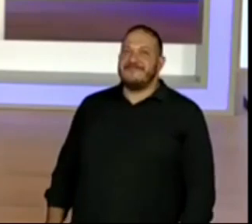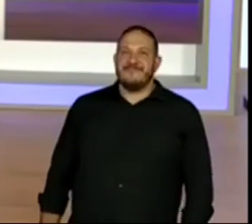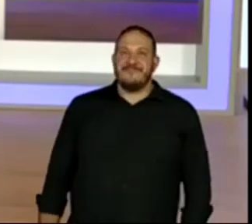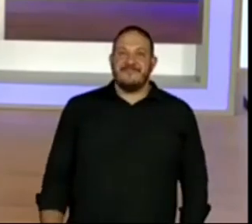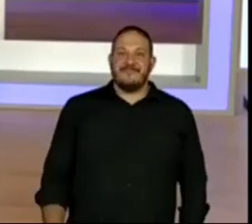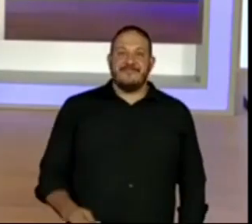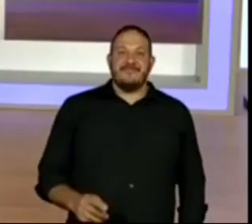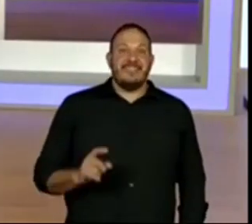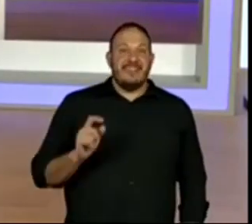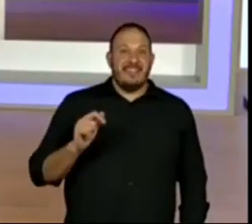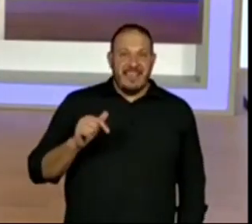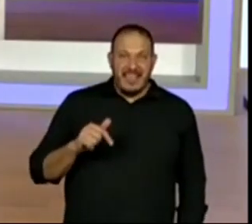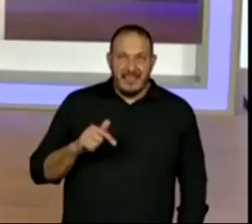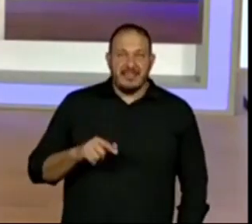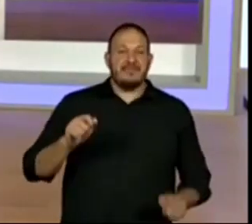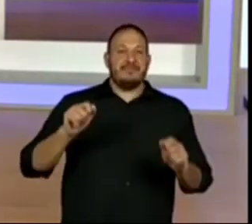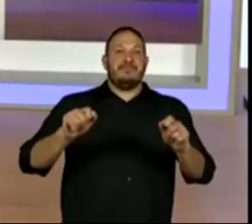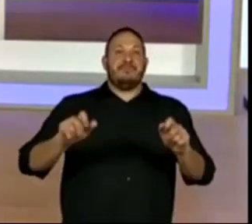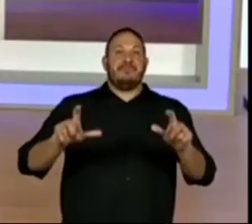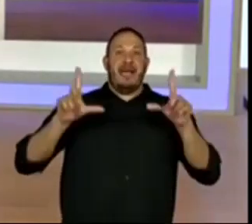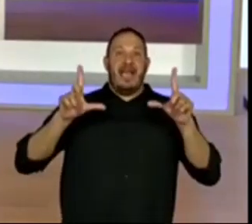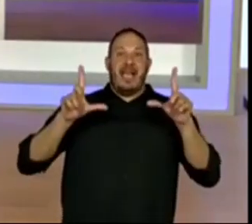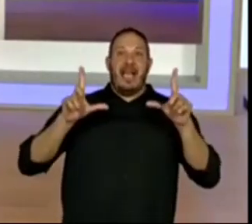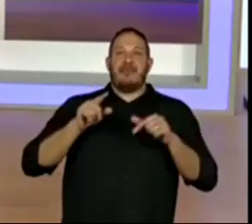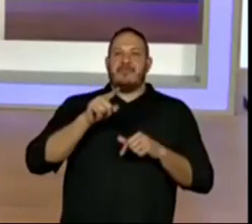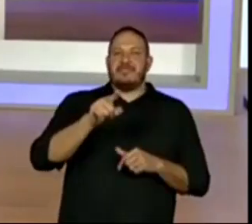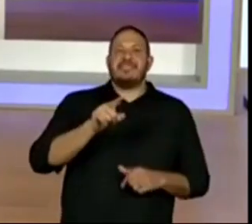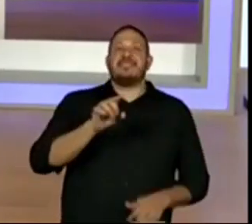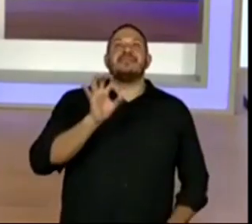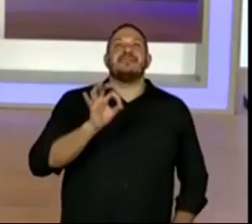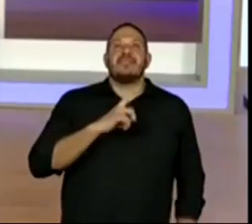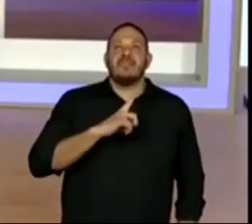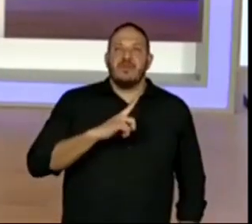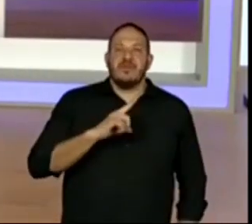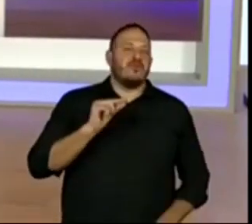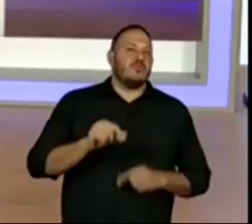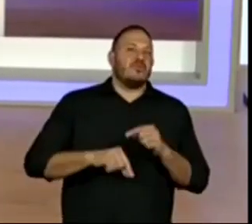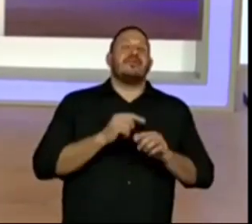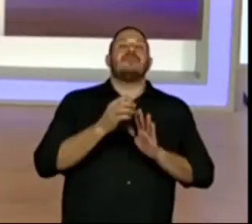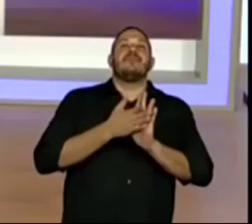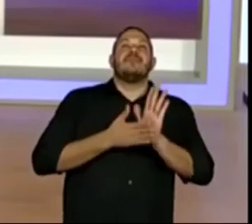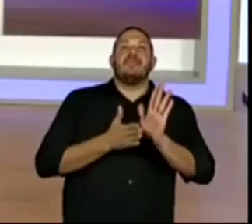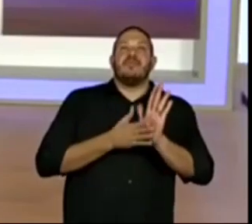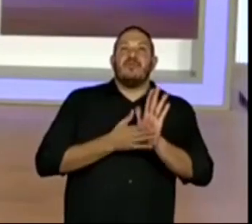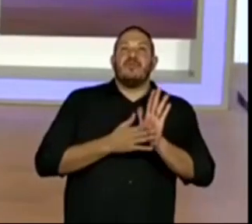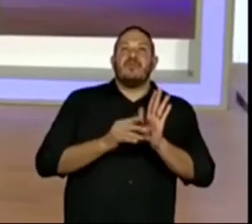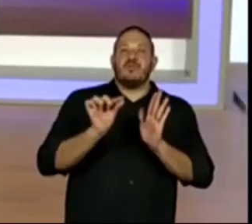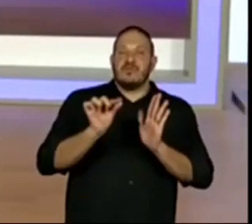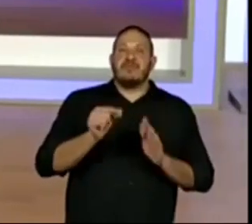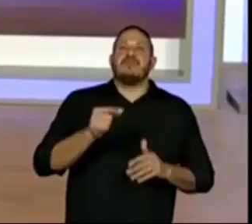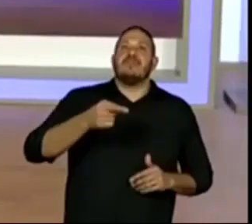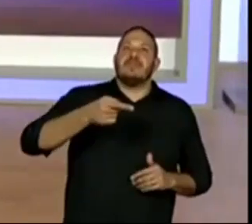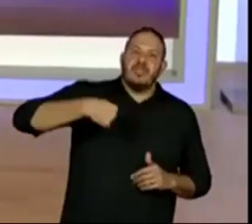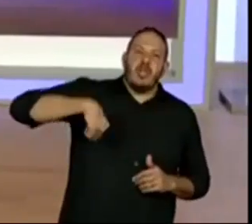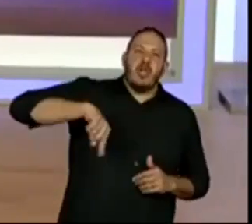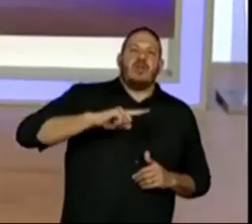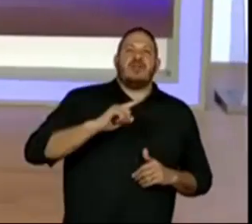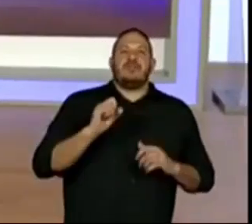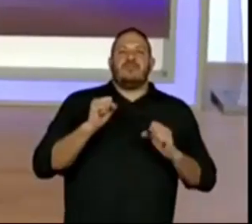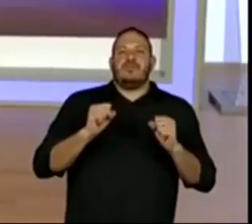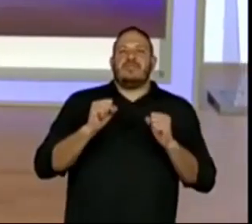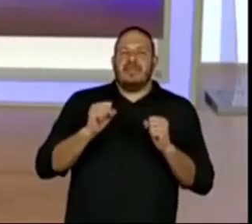Aqui, na tela, para vocês, tem o seguinte. A proposta é que nós pudéssemos